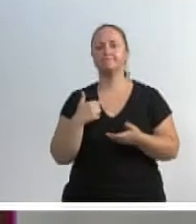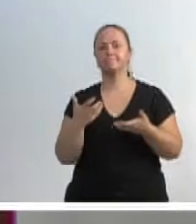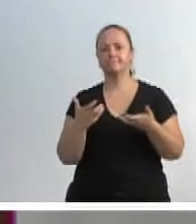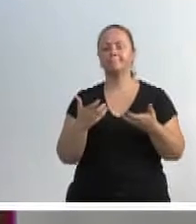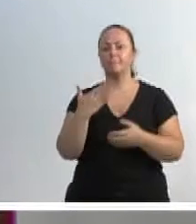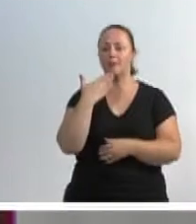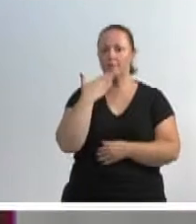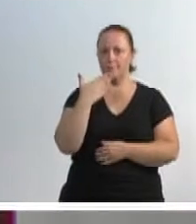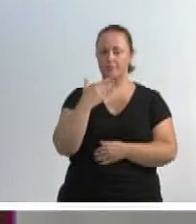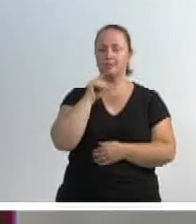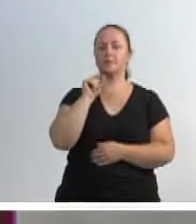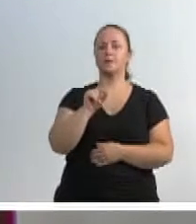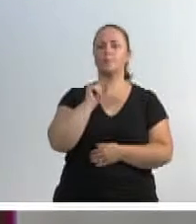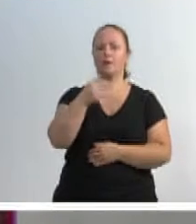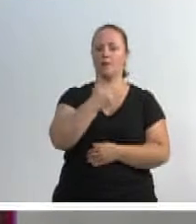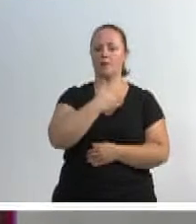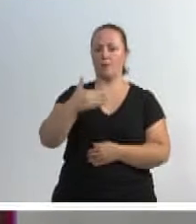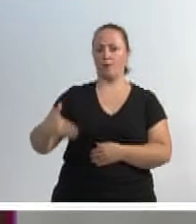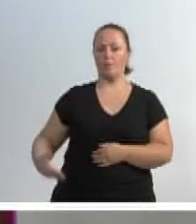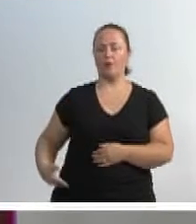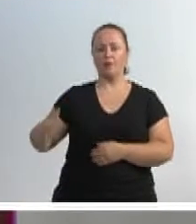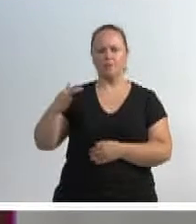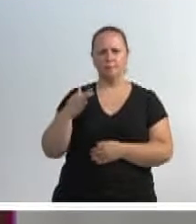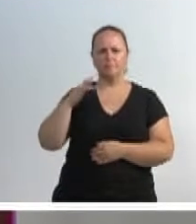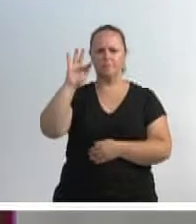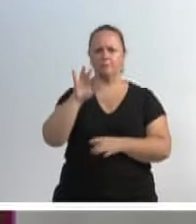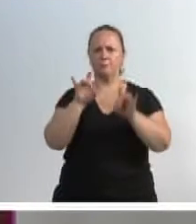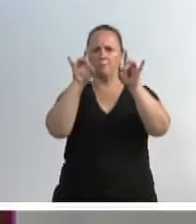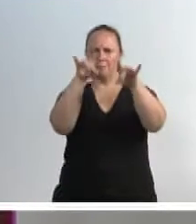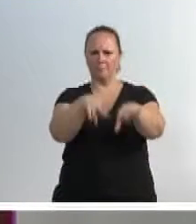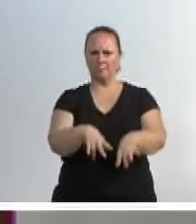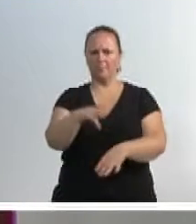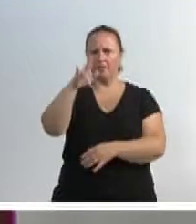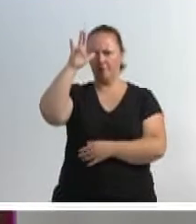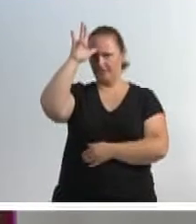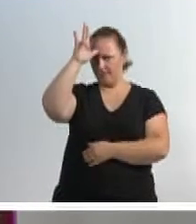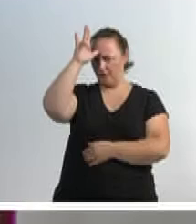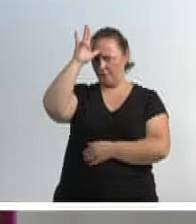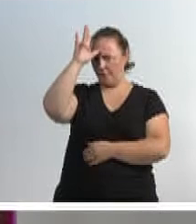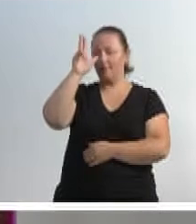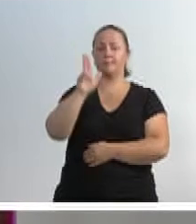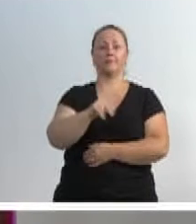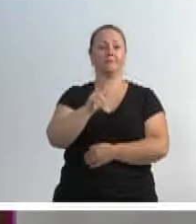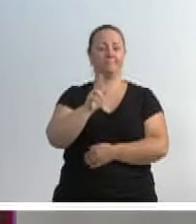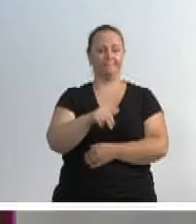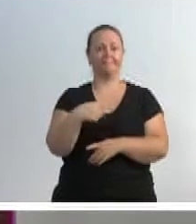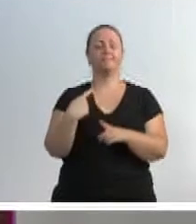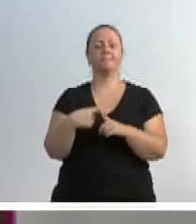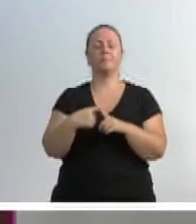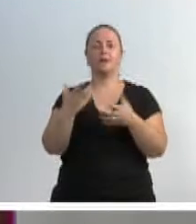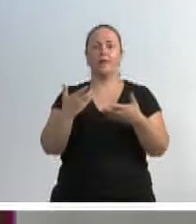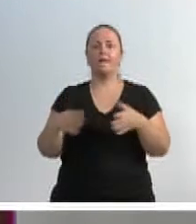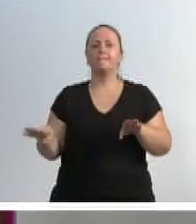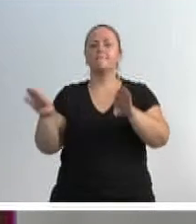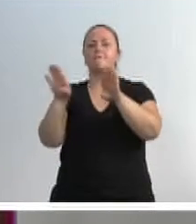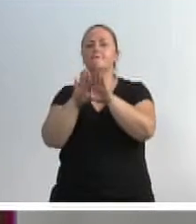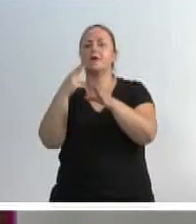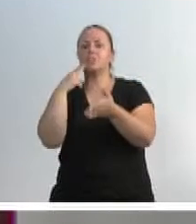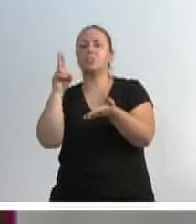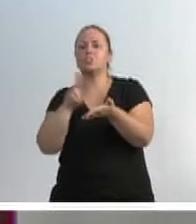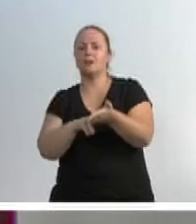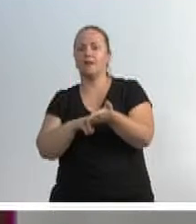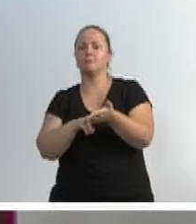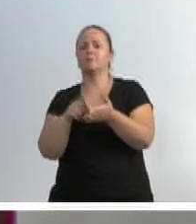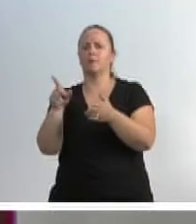federal não abandone a Vila Itopava, até porque eles estão querendo fechar o correio daquela